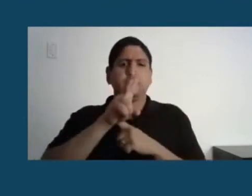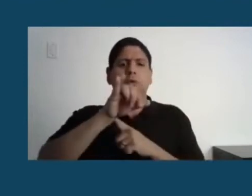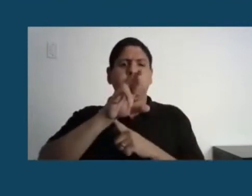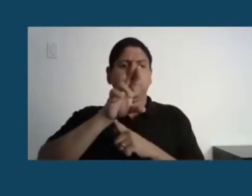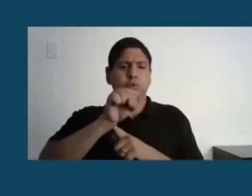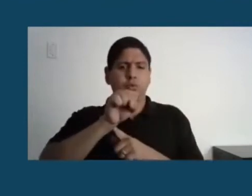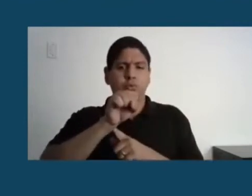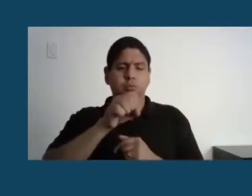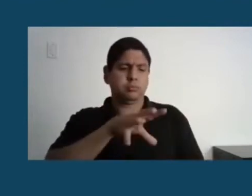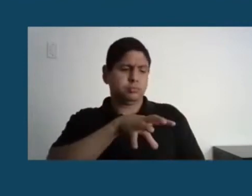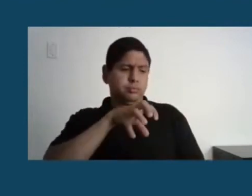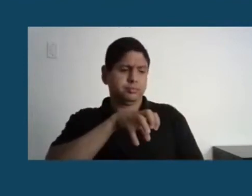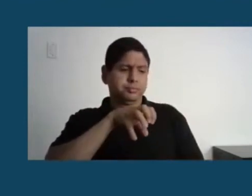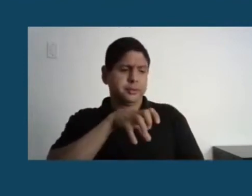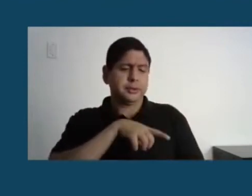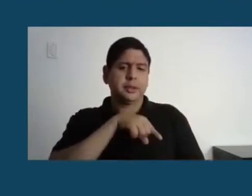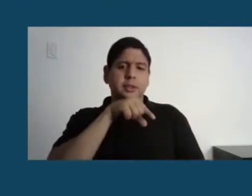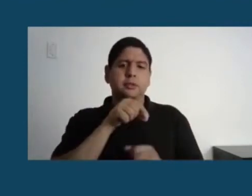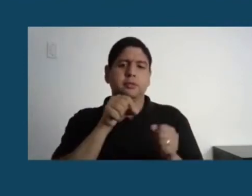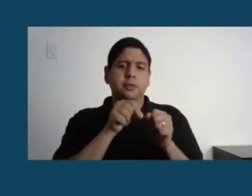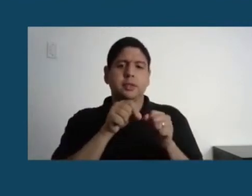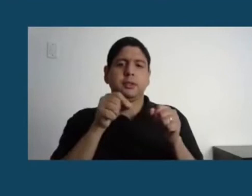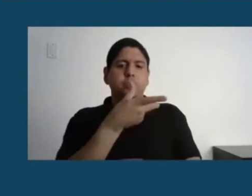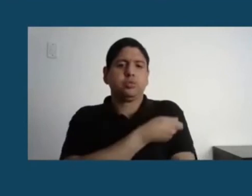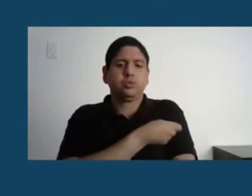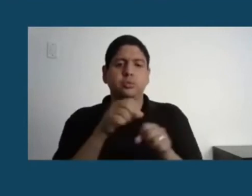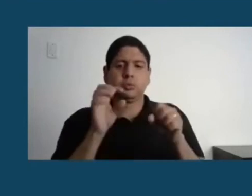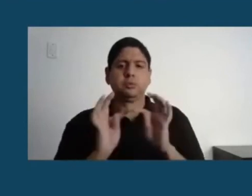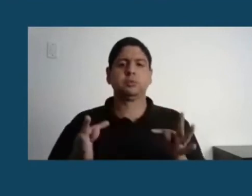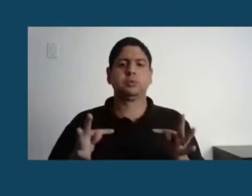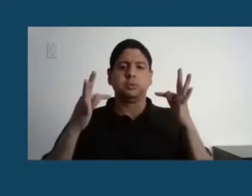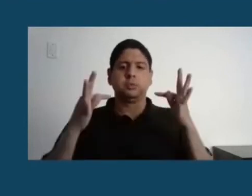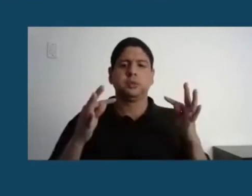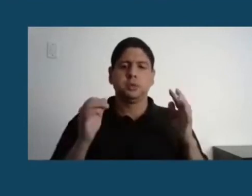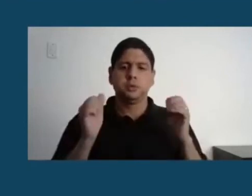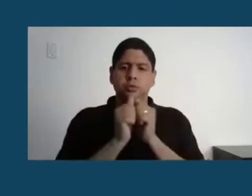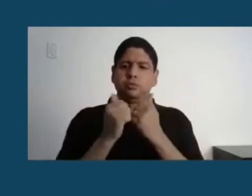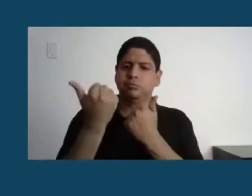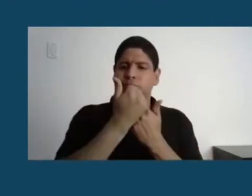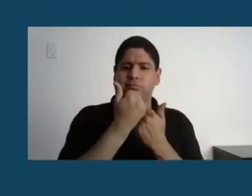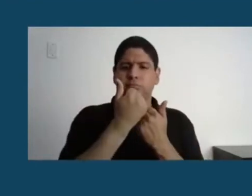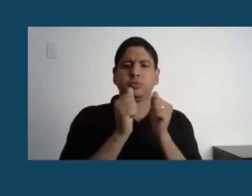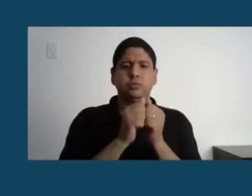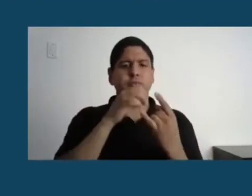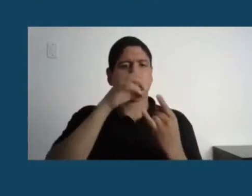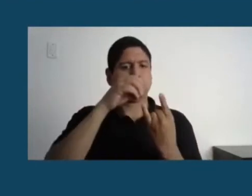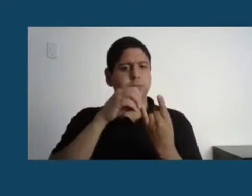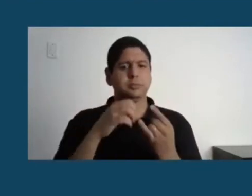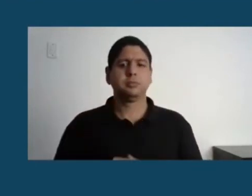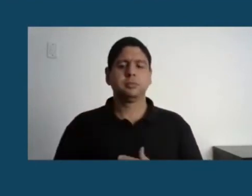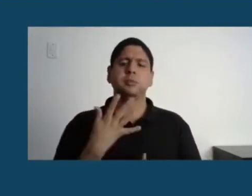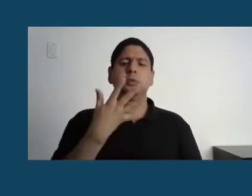tecnologia também de RNA, que o nosso país precisa de ter essa tecnologia também. Então, 95% da produção científica